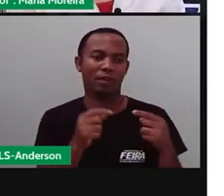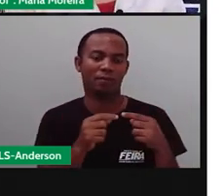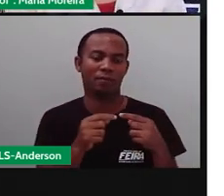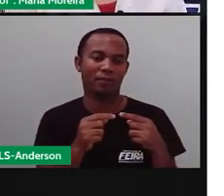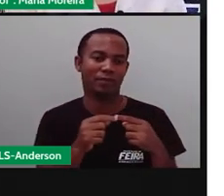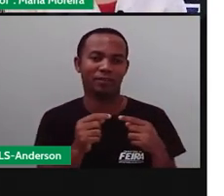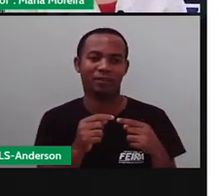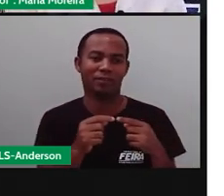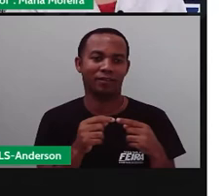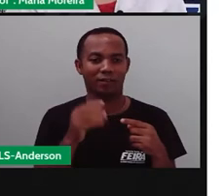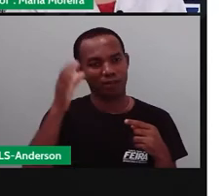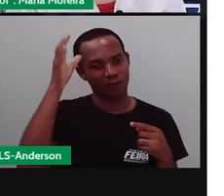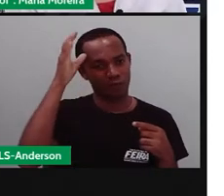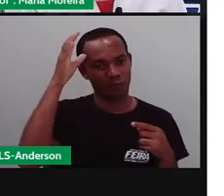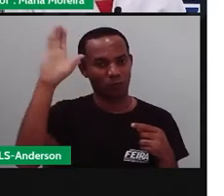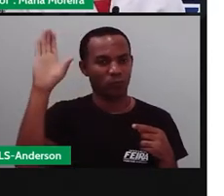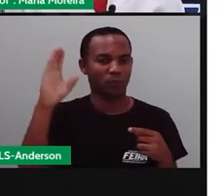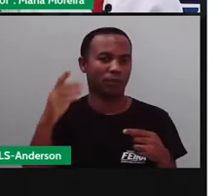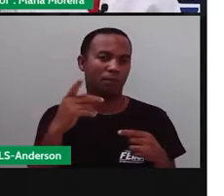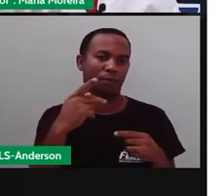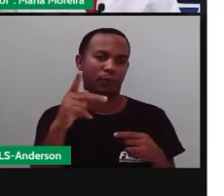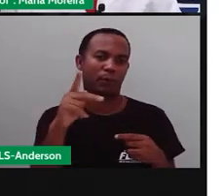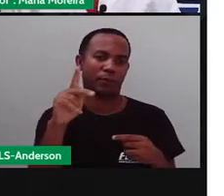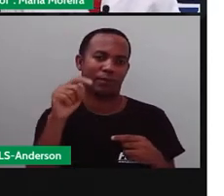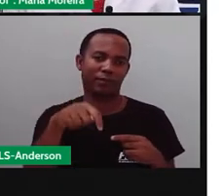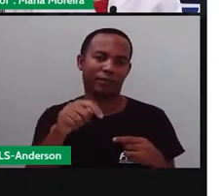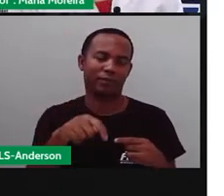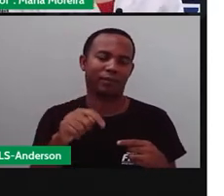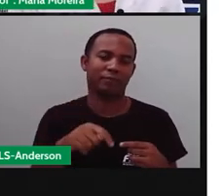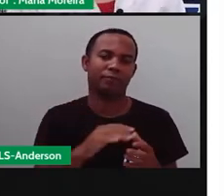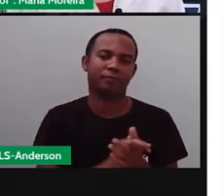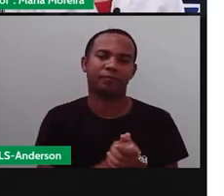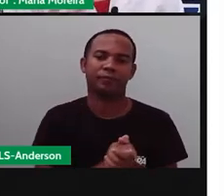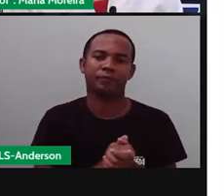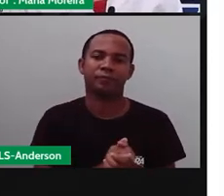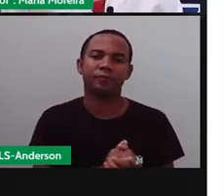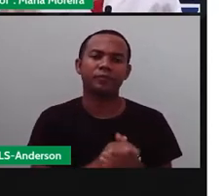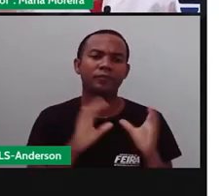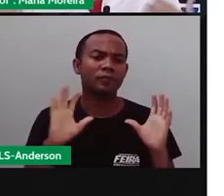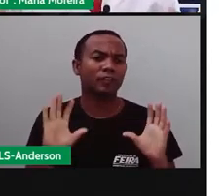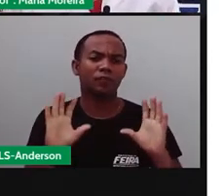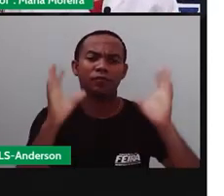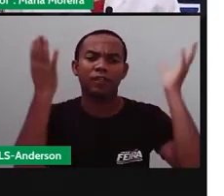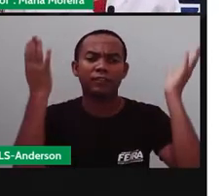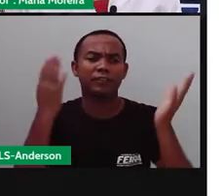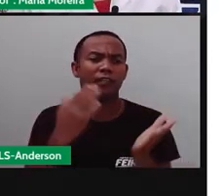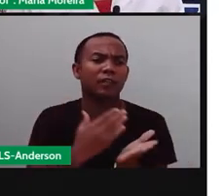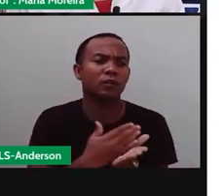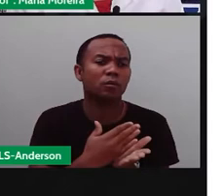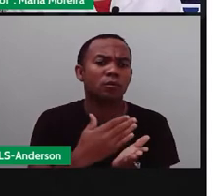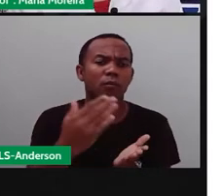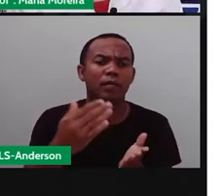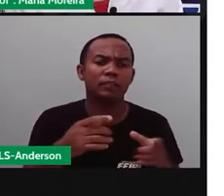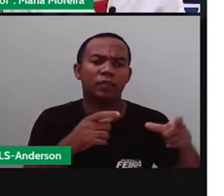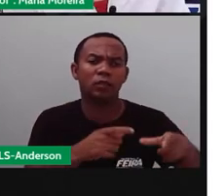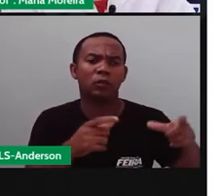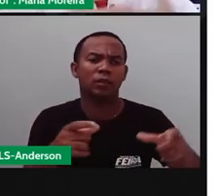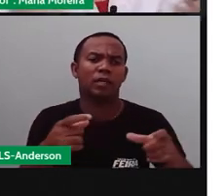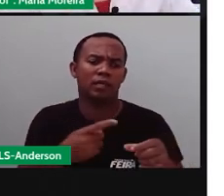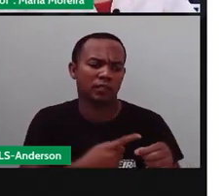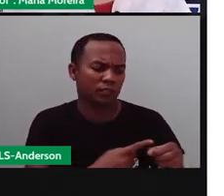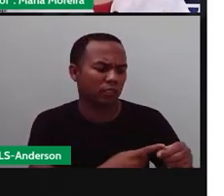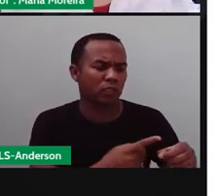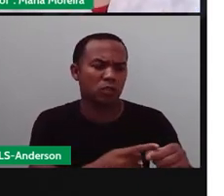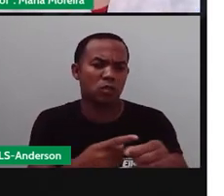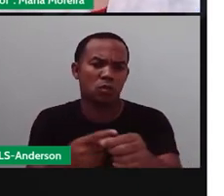tradição, certo? E aí essas festas, elas saem das cidades e começam em o quê? Para a zona rural e começam a